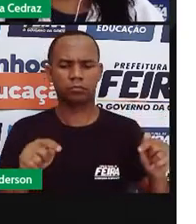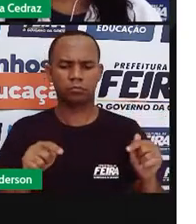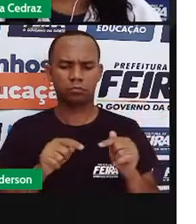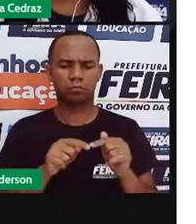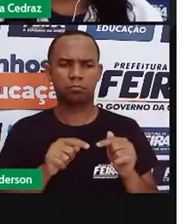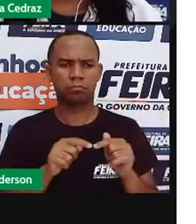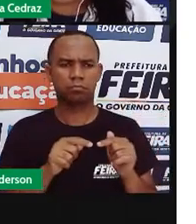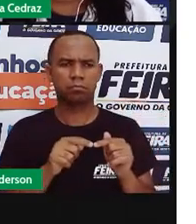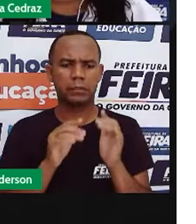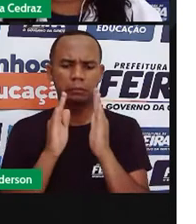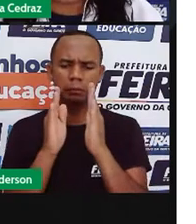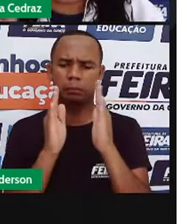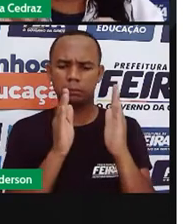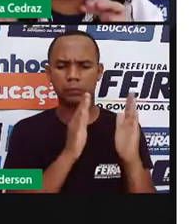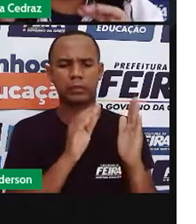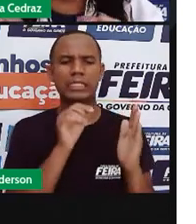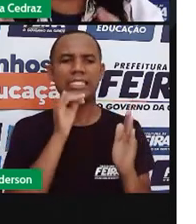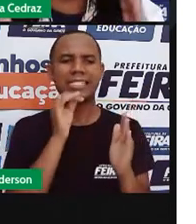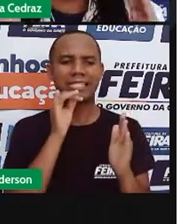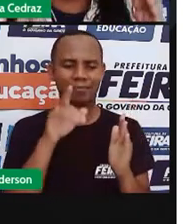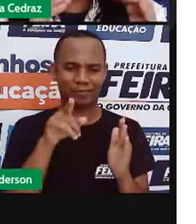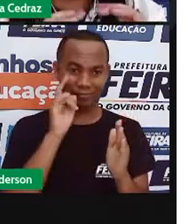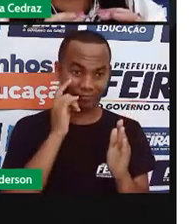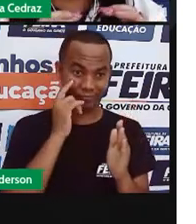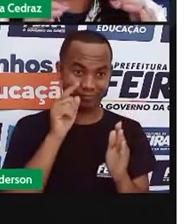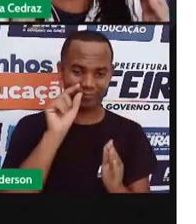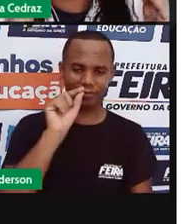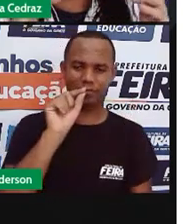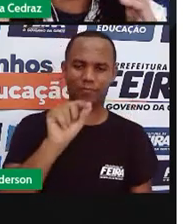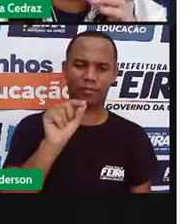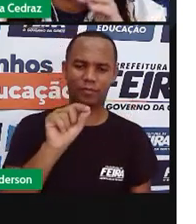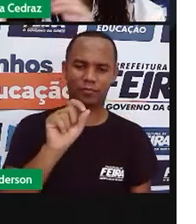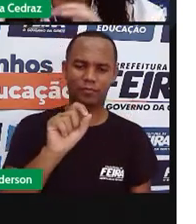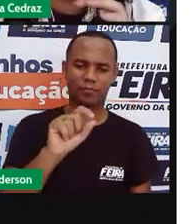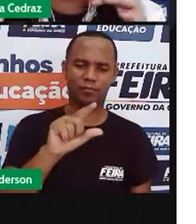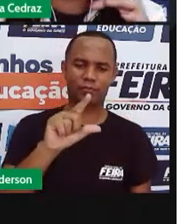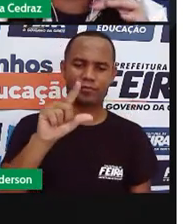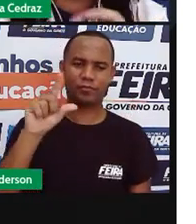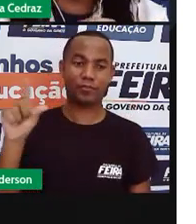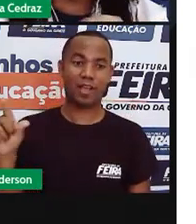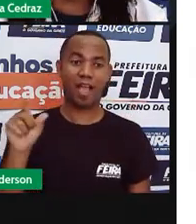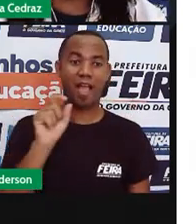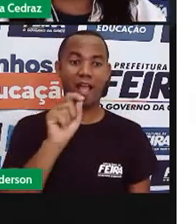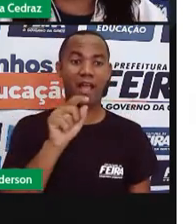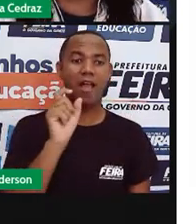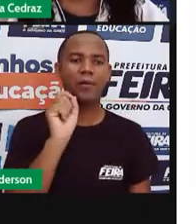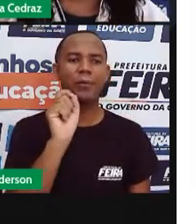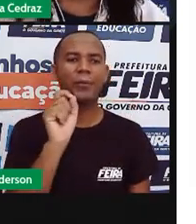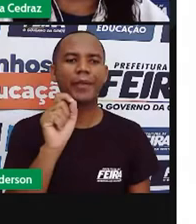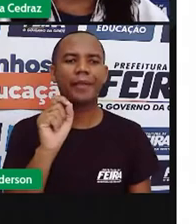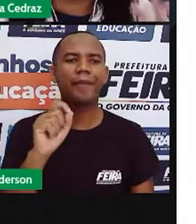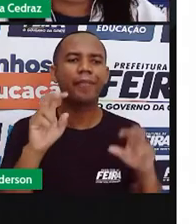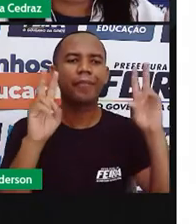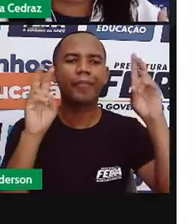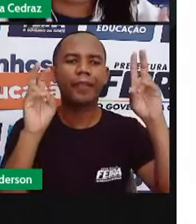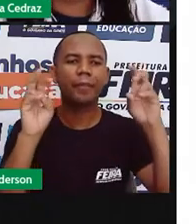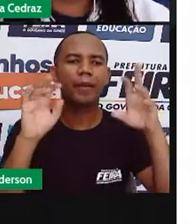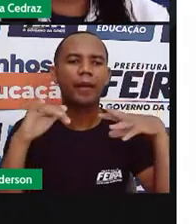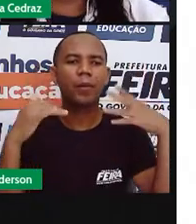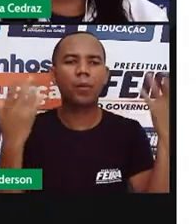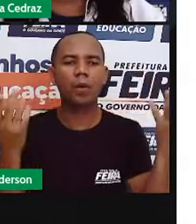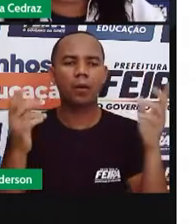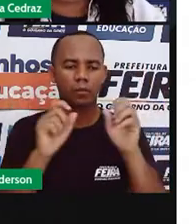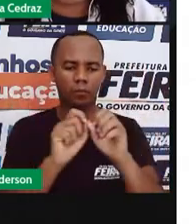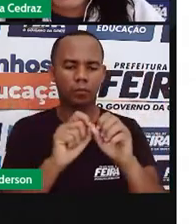falou que tem umas abas. Essas abas, elas são uns bloquinhos que ficam lá e você clica, o bloquinho vai